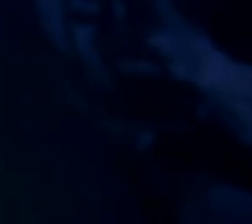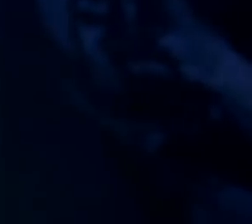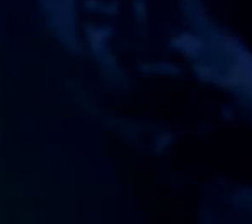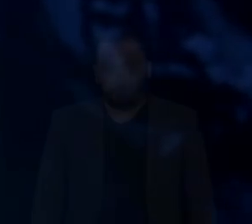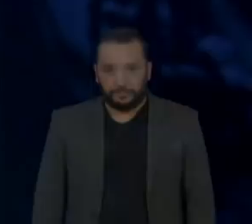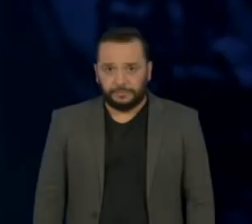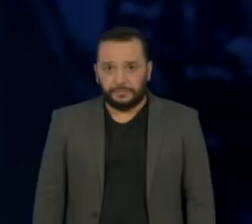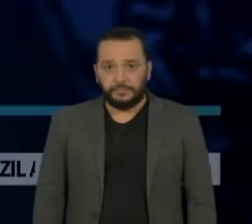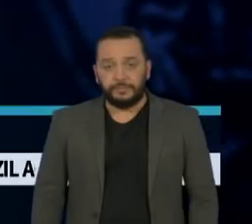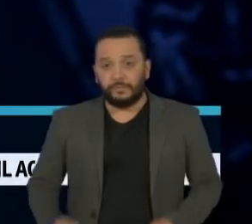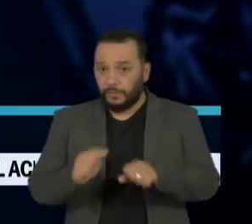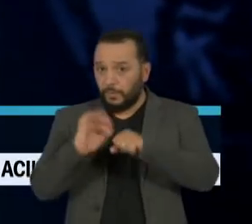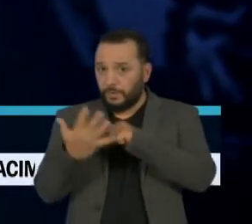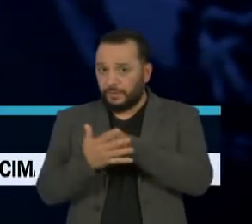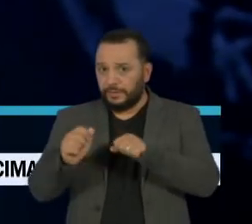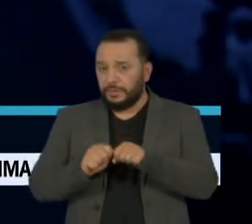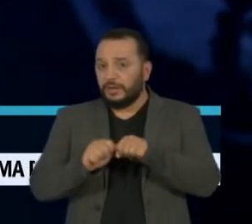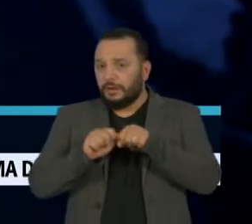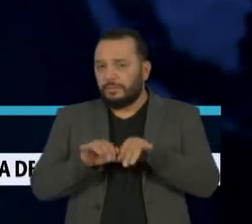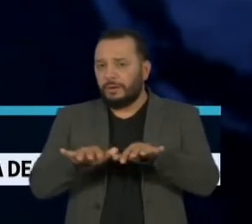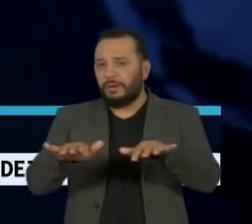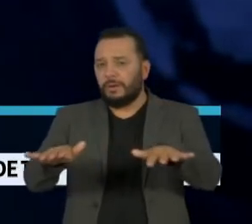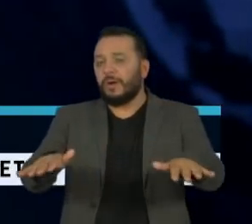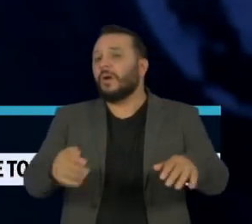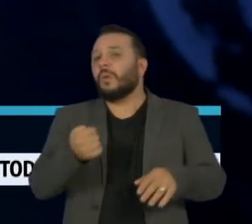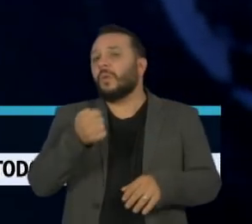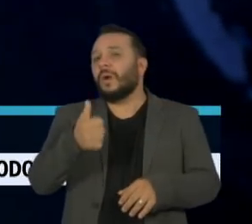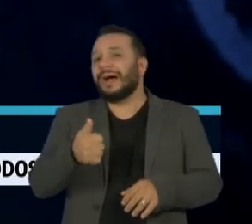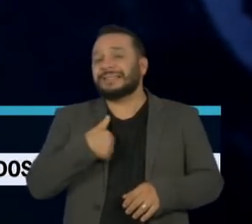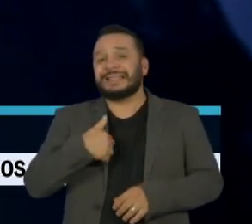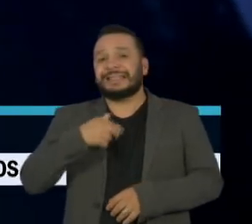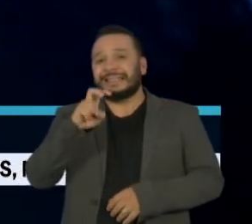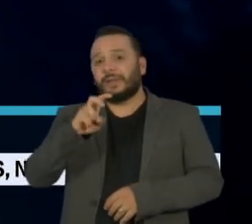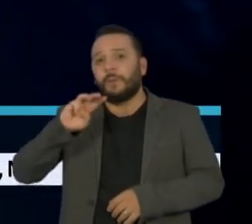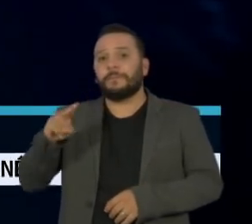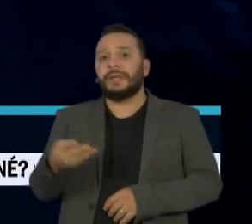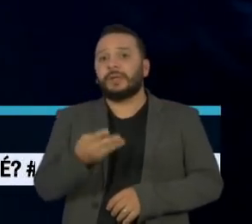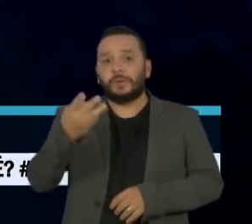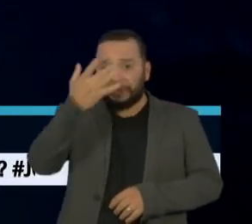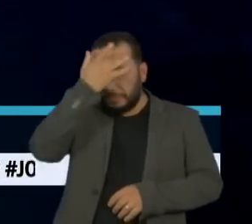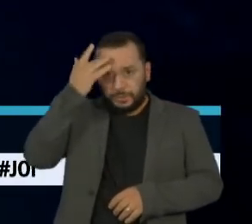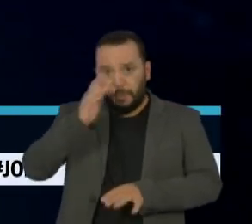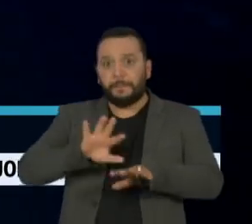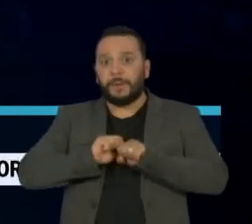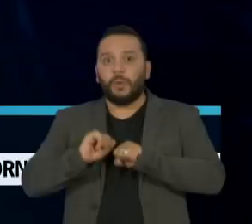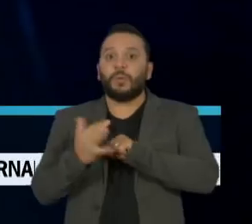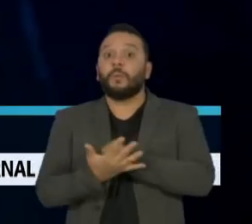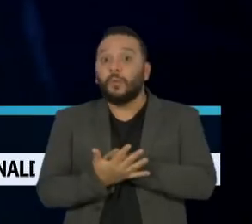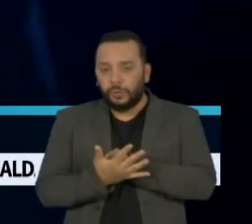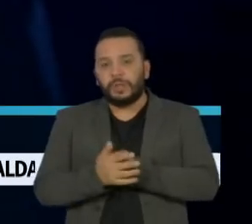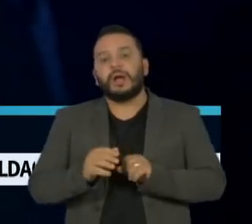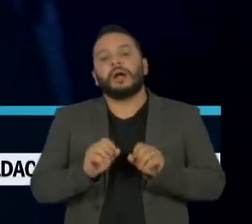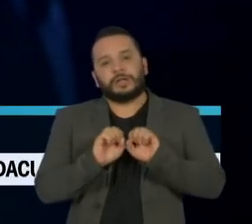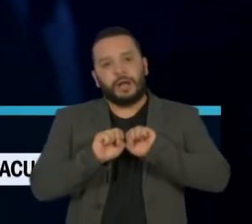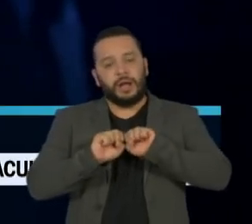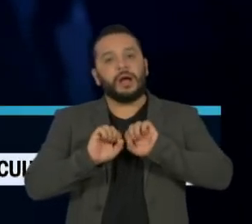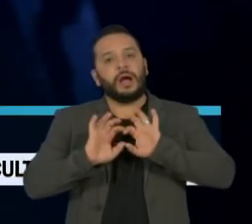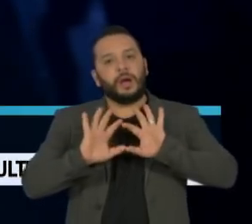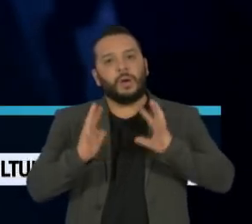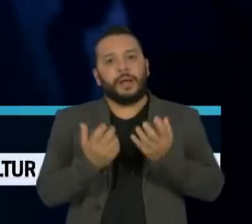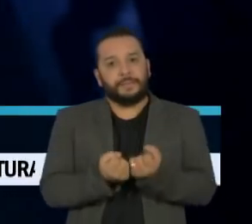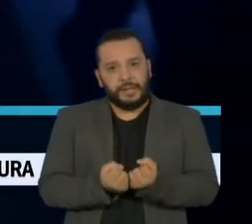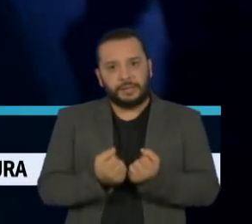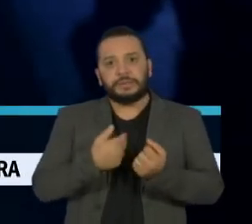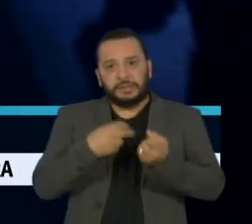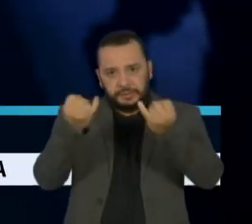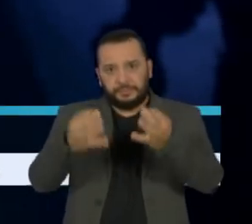A Covid-19 está próxima de atingir a marca de 5 milhões de casos no mundo. A Organização Mundial da Saúde alerta para